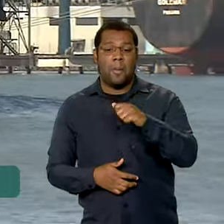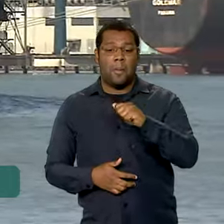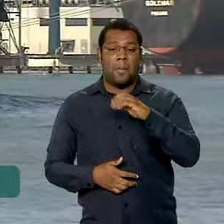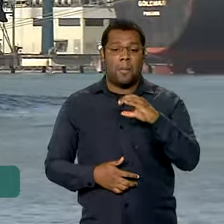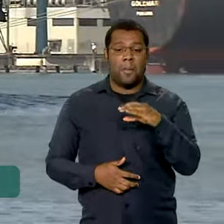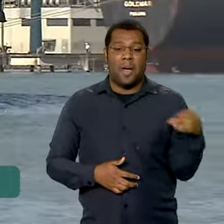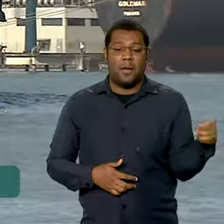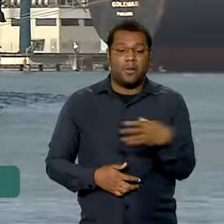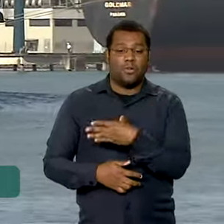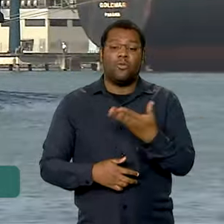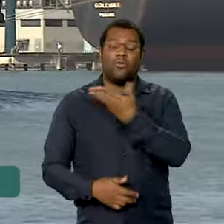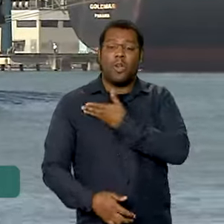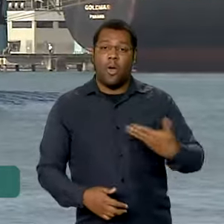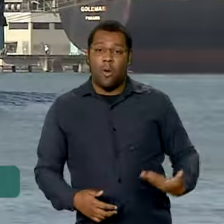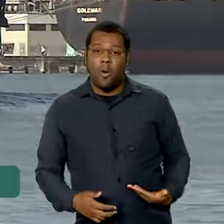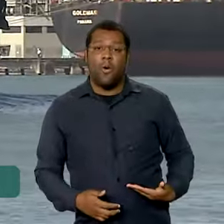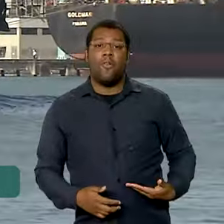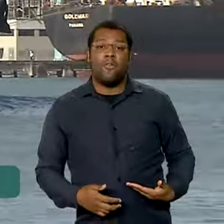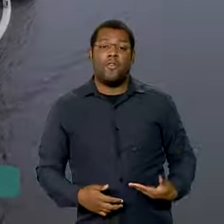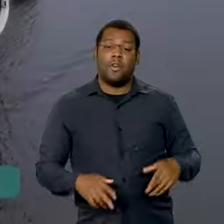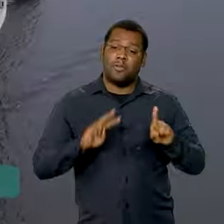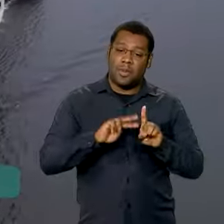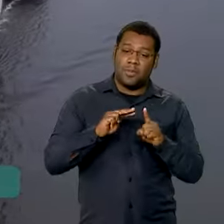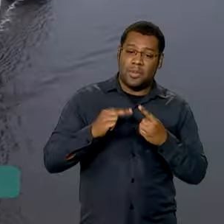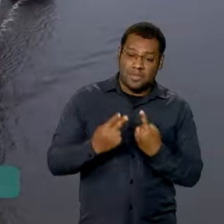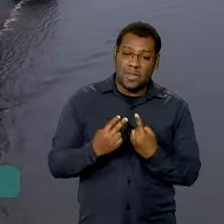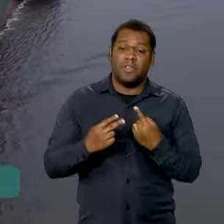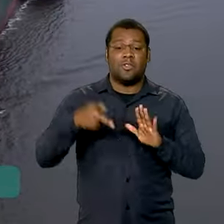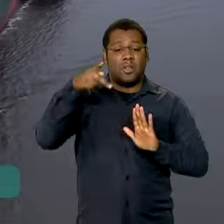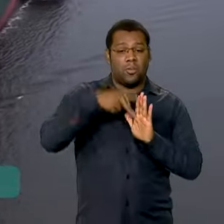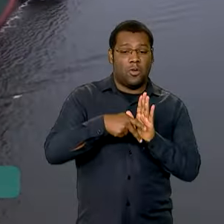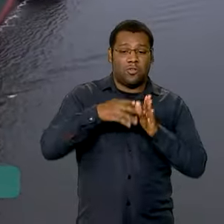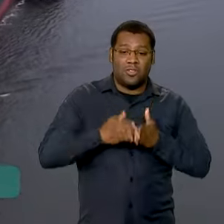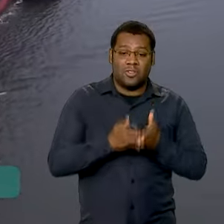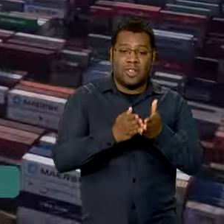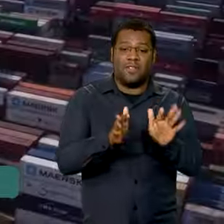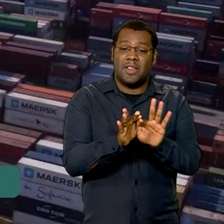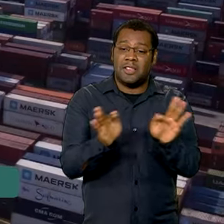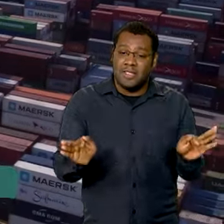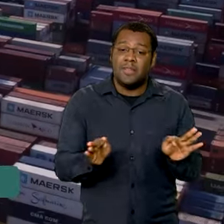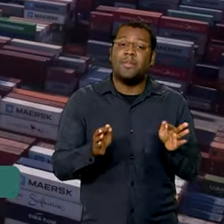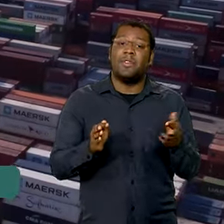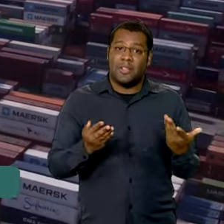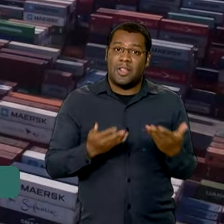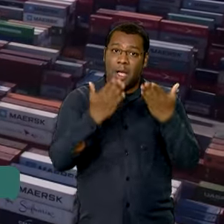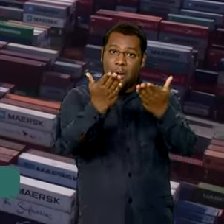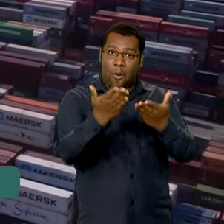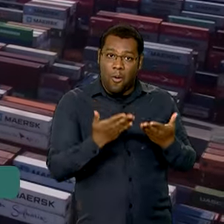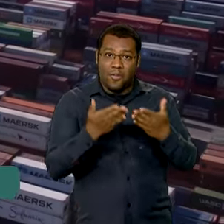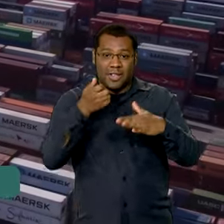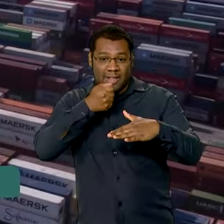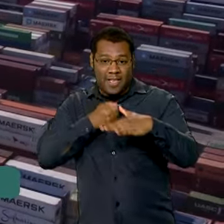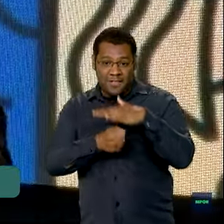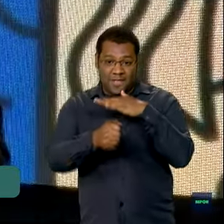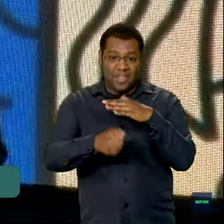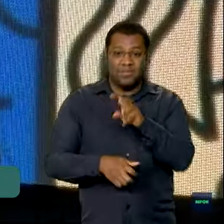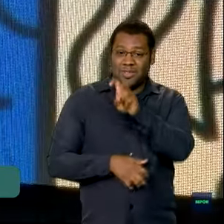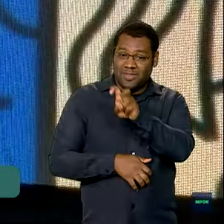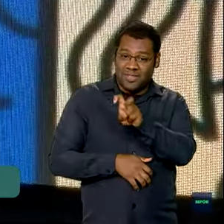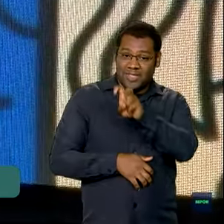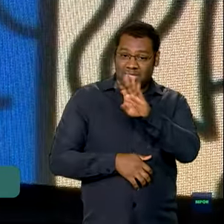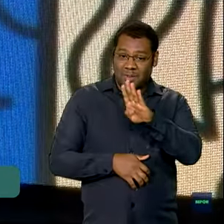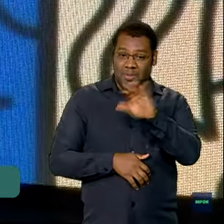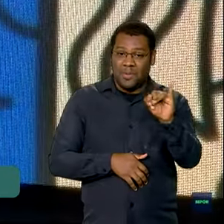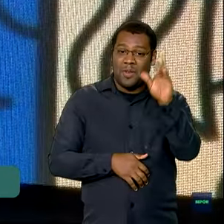governo espera que as medidas do Navegue Simples resultem em investimentos de quase R 5,5 bilhões. Para